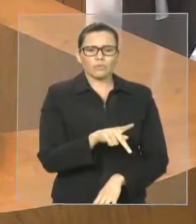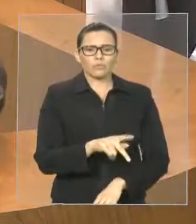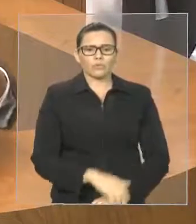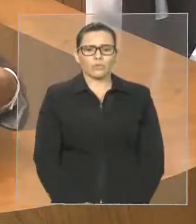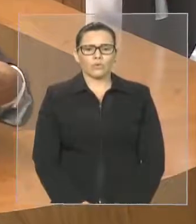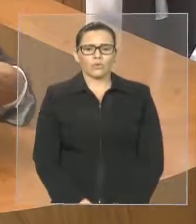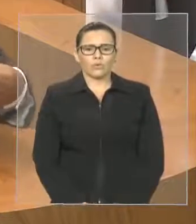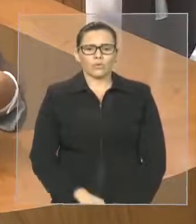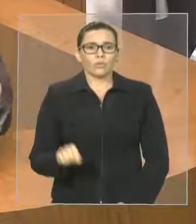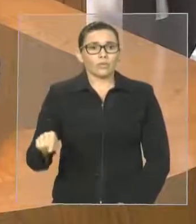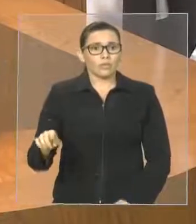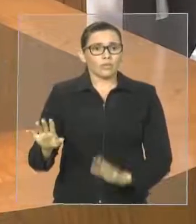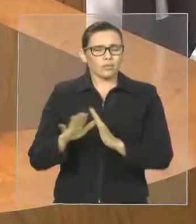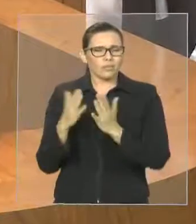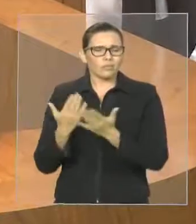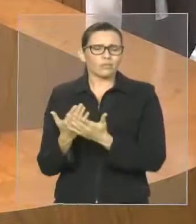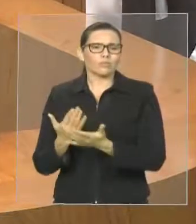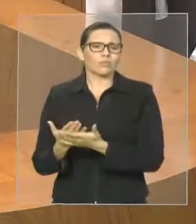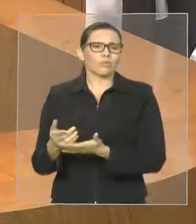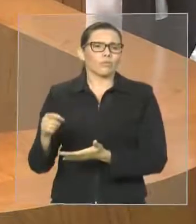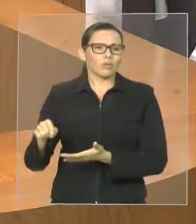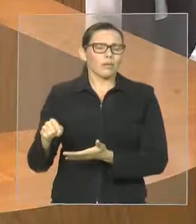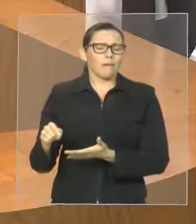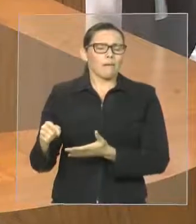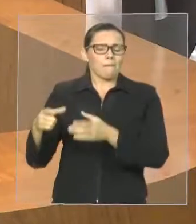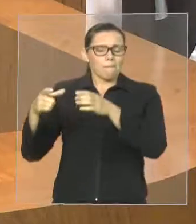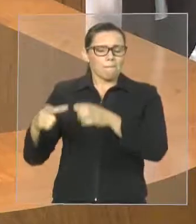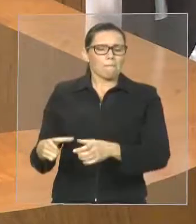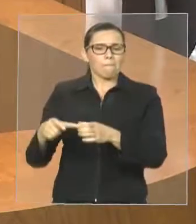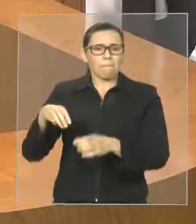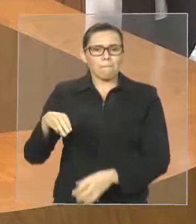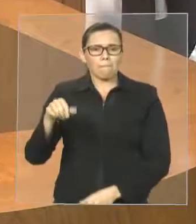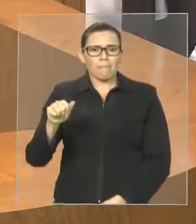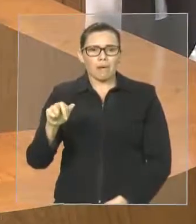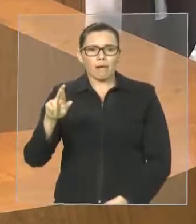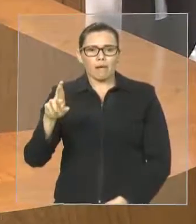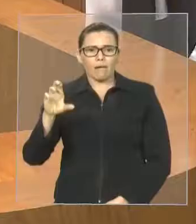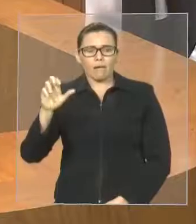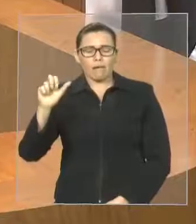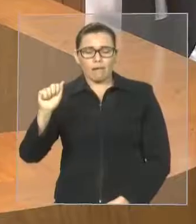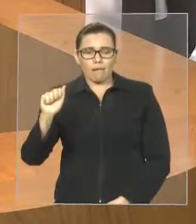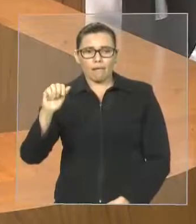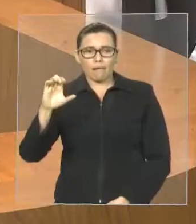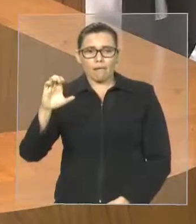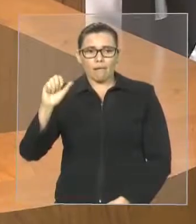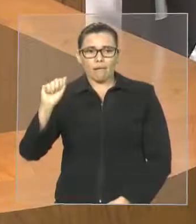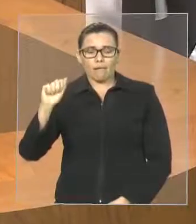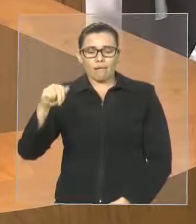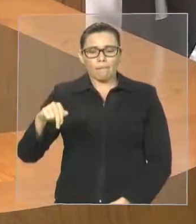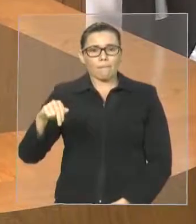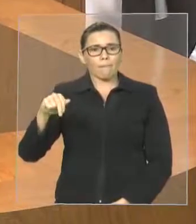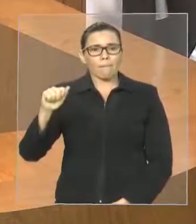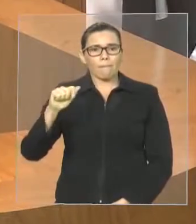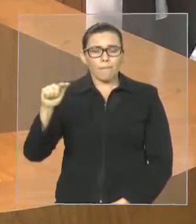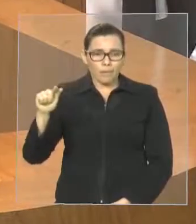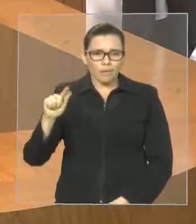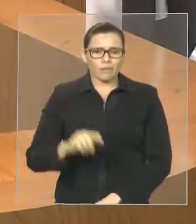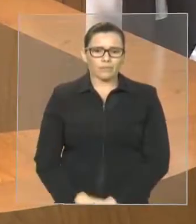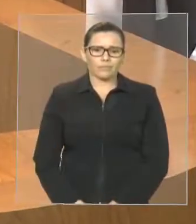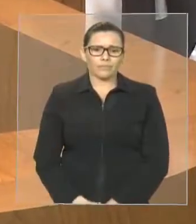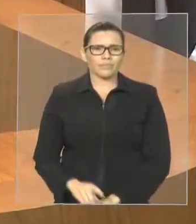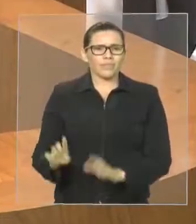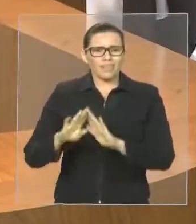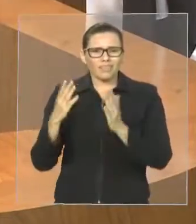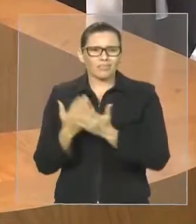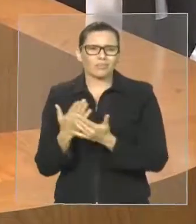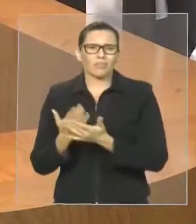Os alunos em salas superlotadas. Salas que não têm as minhas condições. Alunos estudando até na biblioteca. De